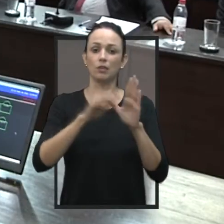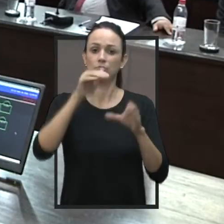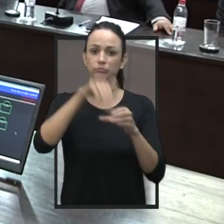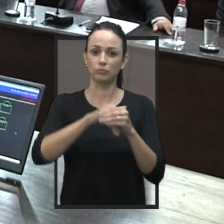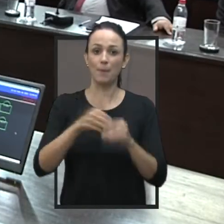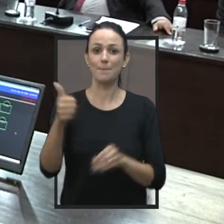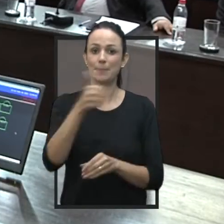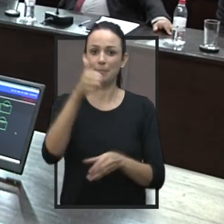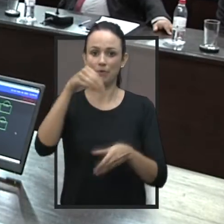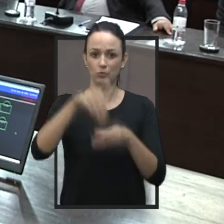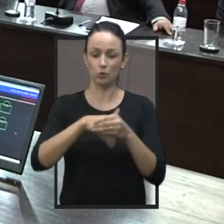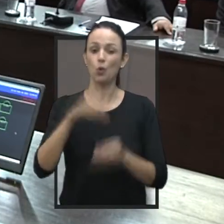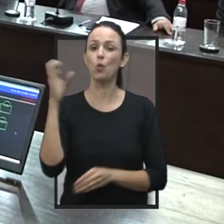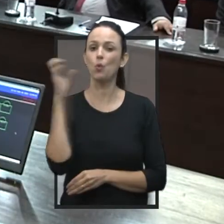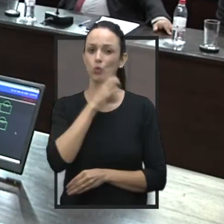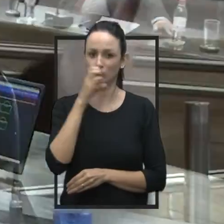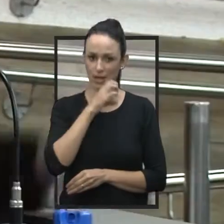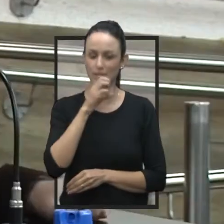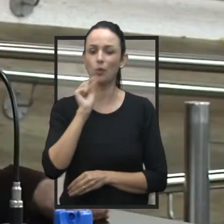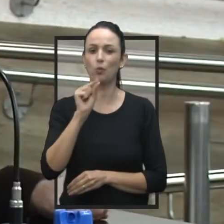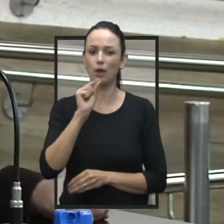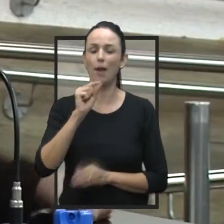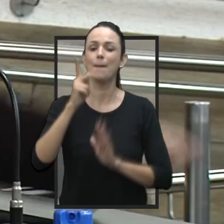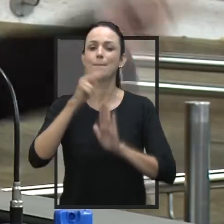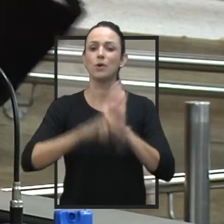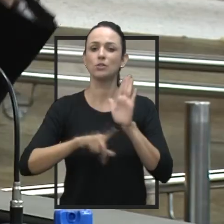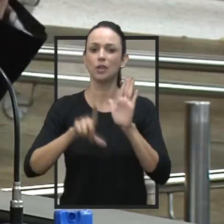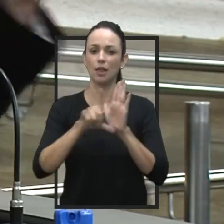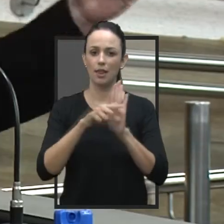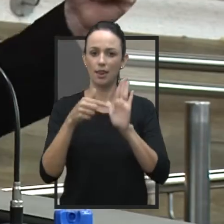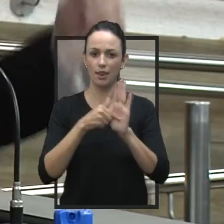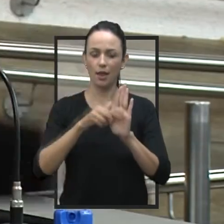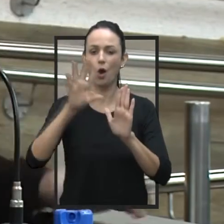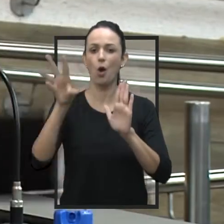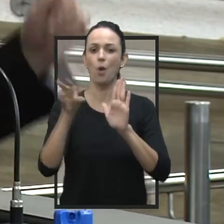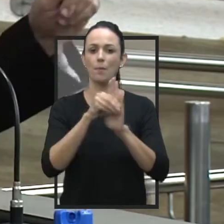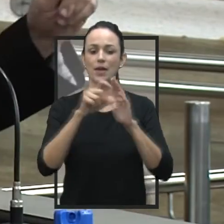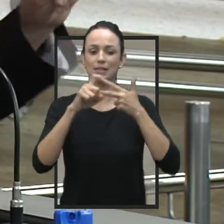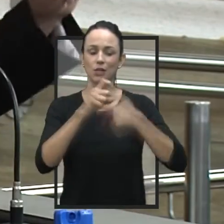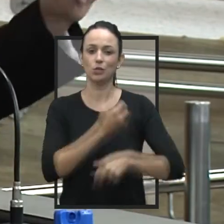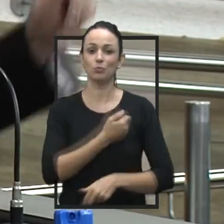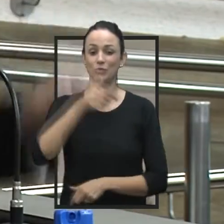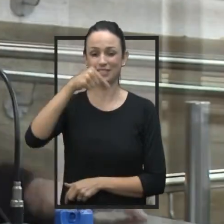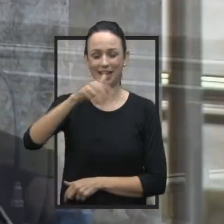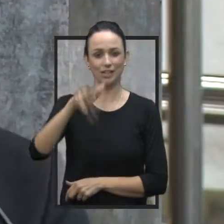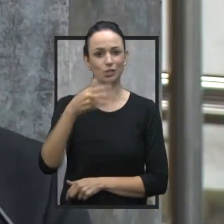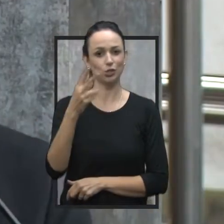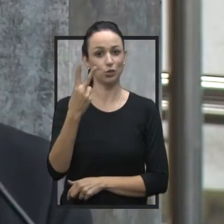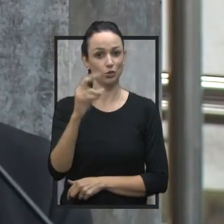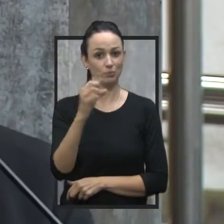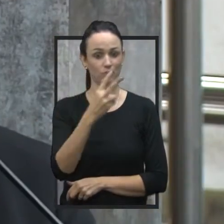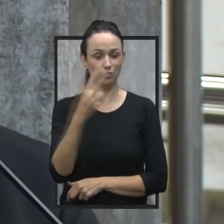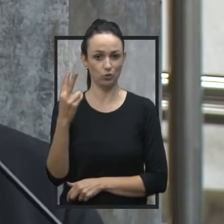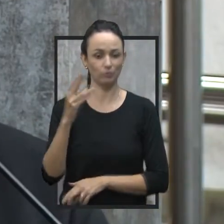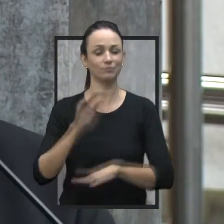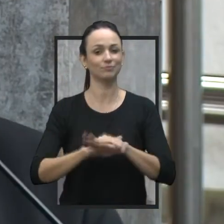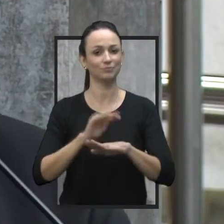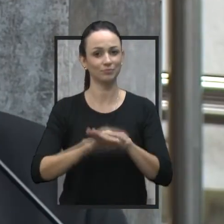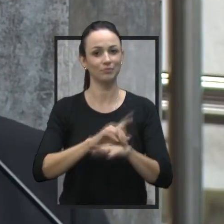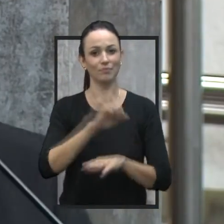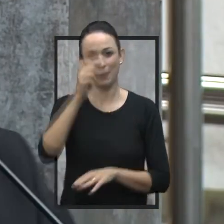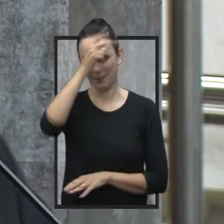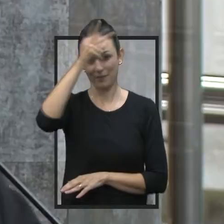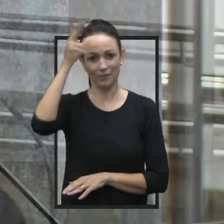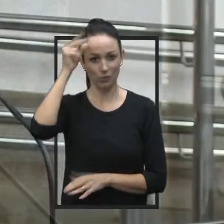foi aprovado em primeira votação e em regime de urgência o projeto de lei complementar do Executivo nº 7 de 2022, de